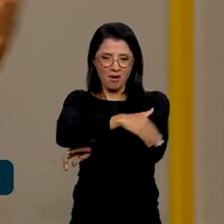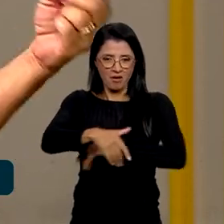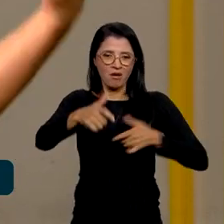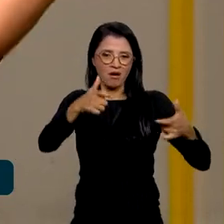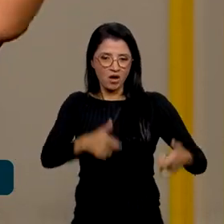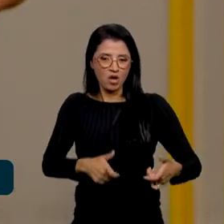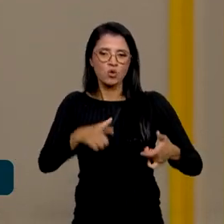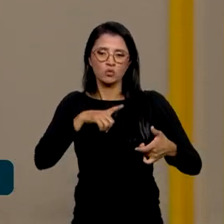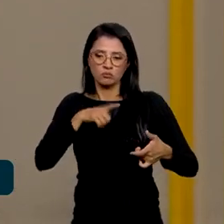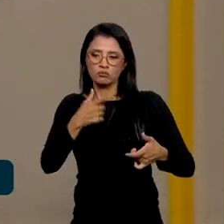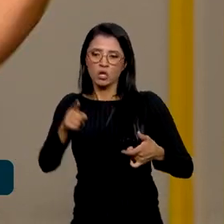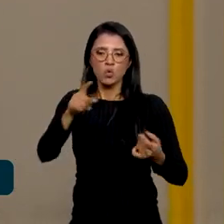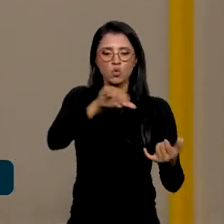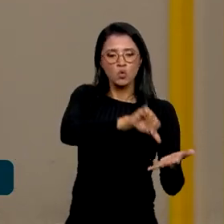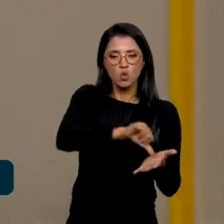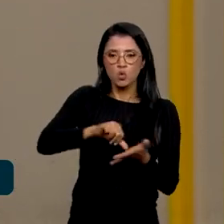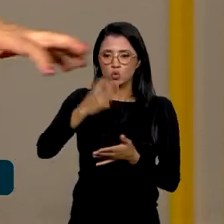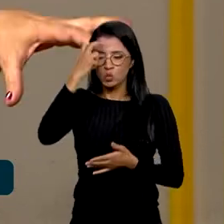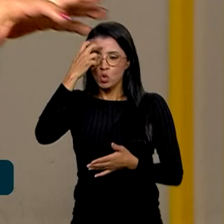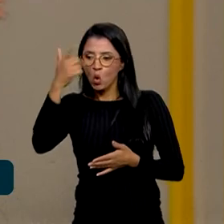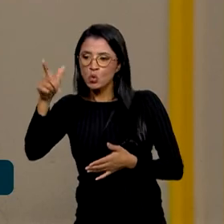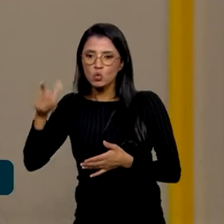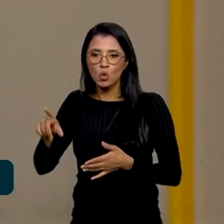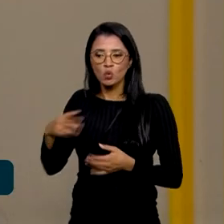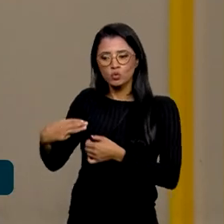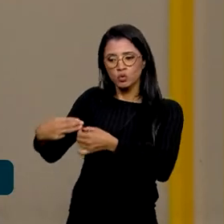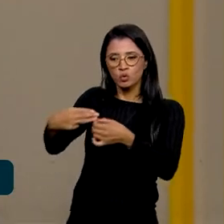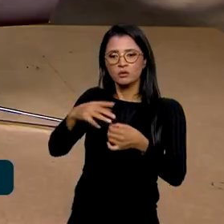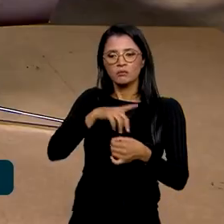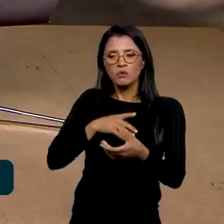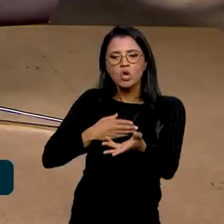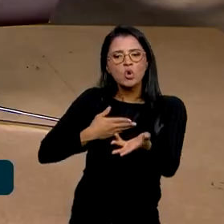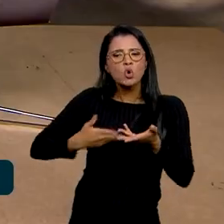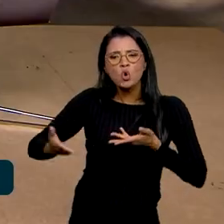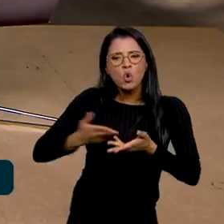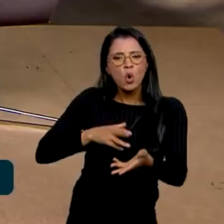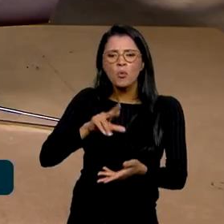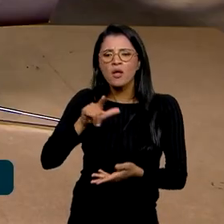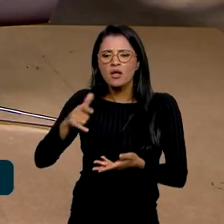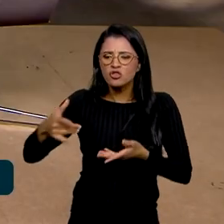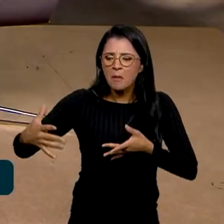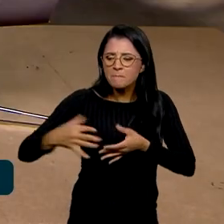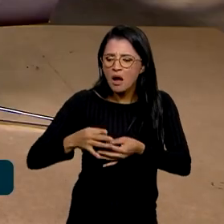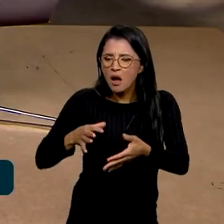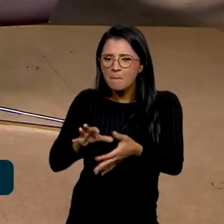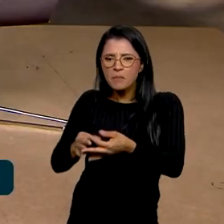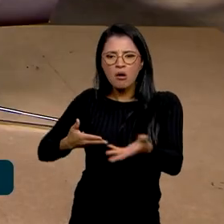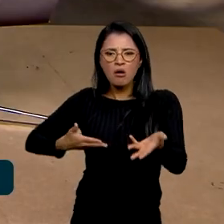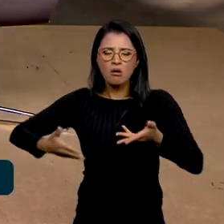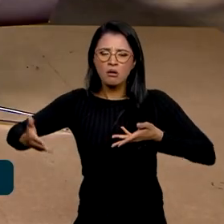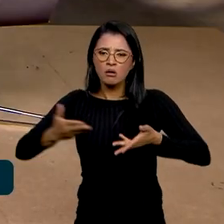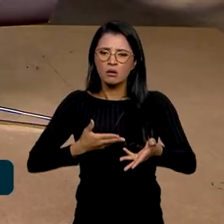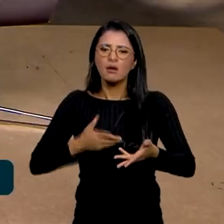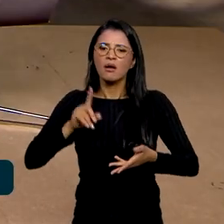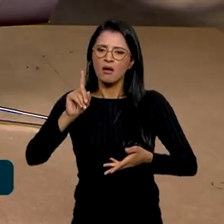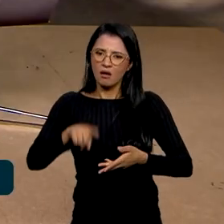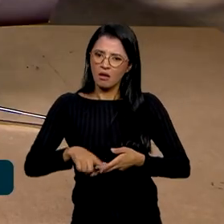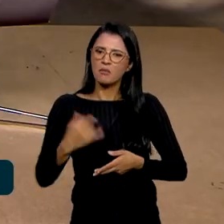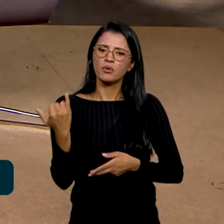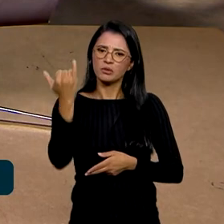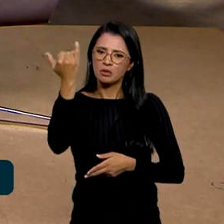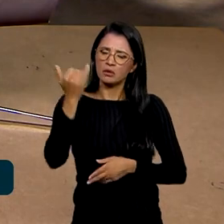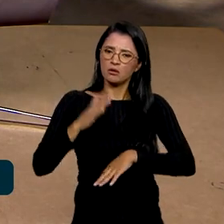no outro bairro, no outro município. Como é que essa rede se articula? Porque uma grande relevância é a autonomia e é o